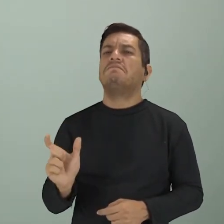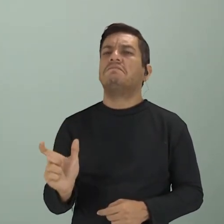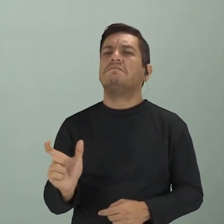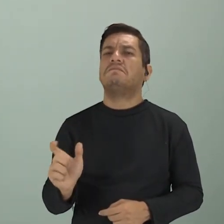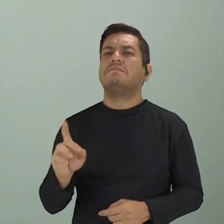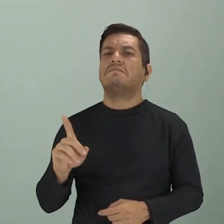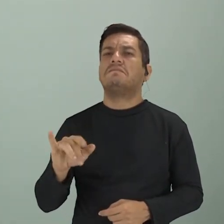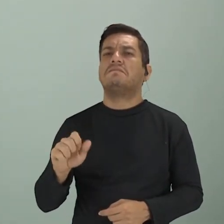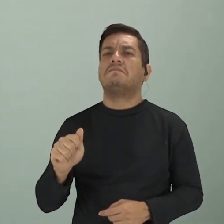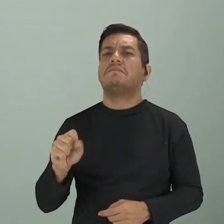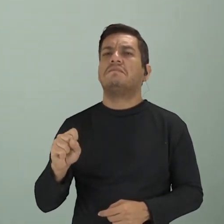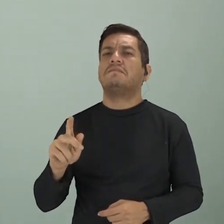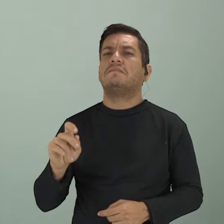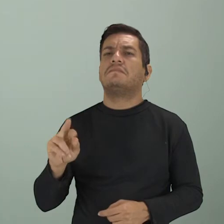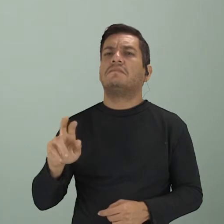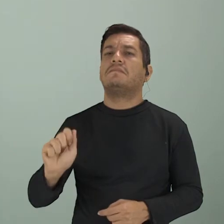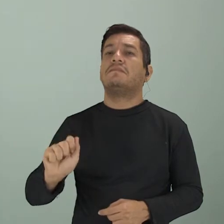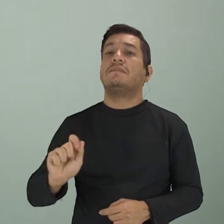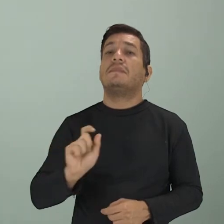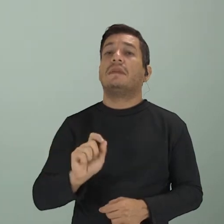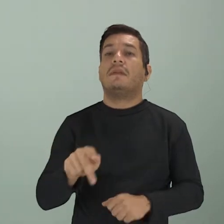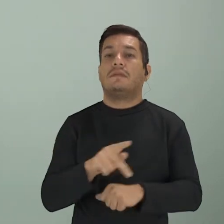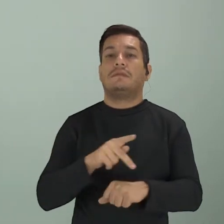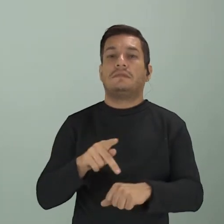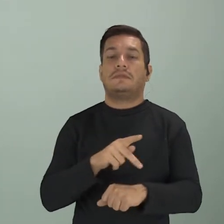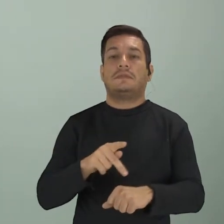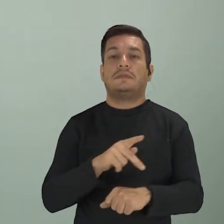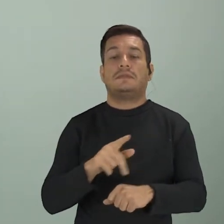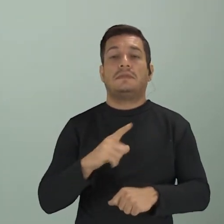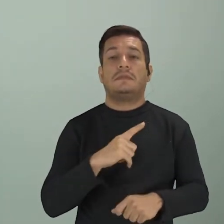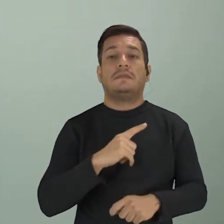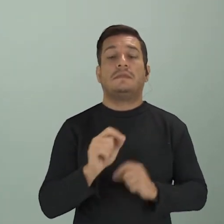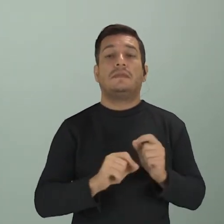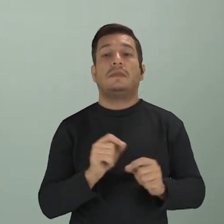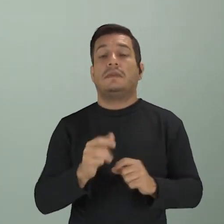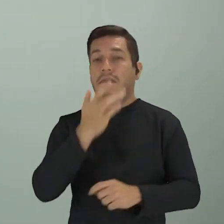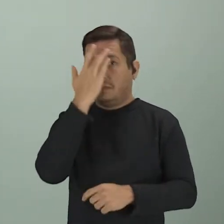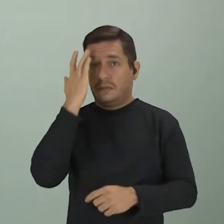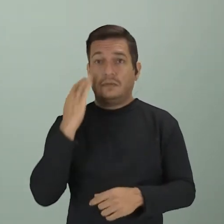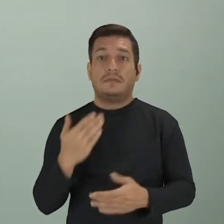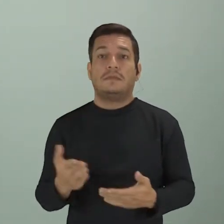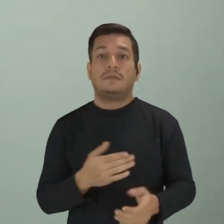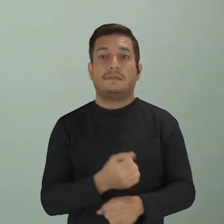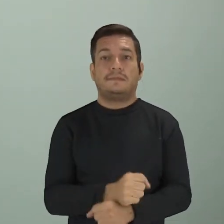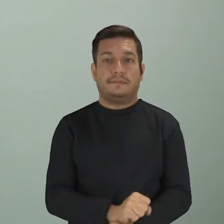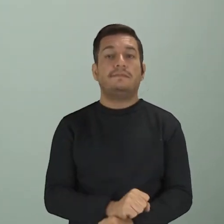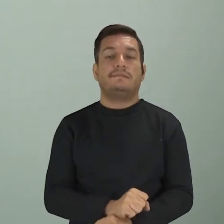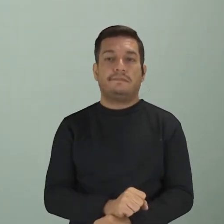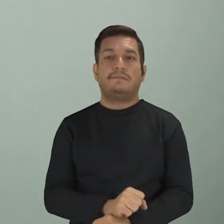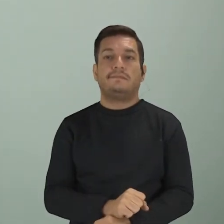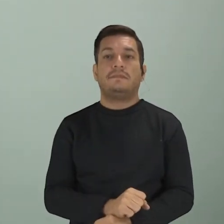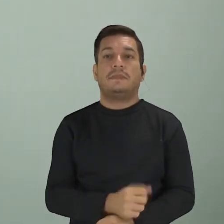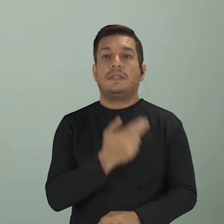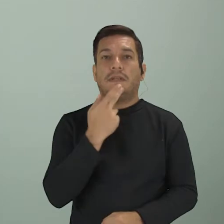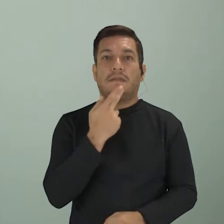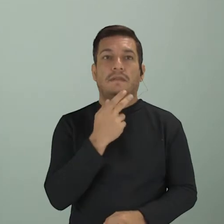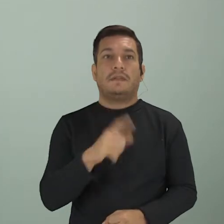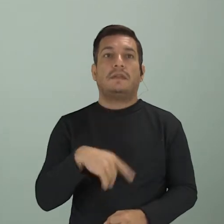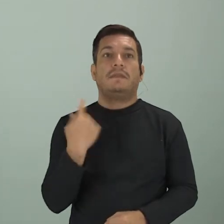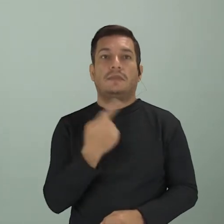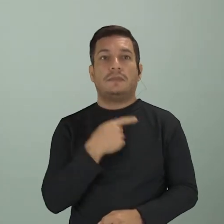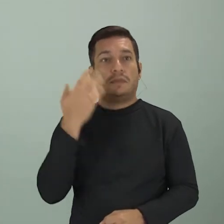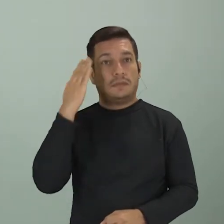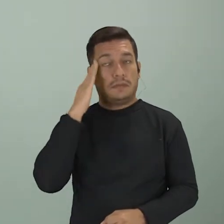africana? Que são esses países que receberam essas pessoas que foram escravizadas da África, Ele disse que, assim, para a gente